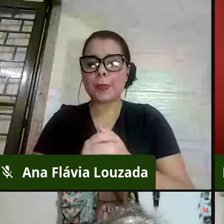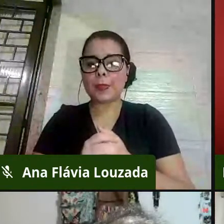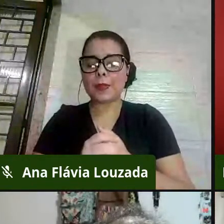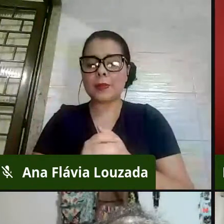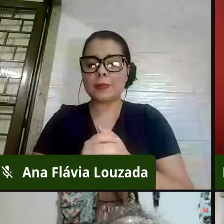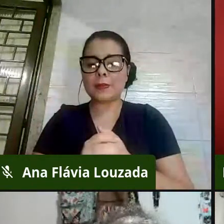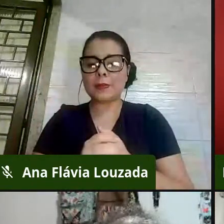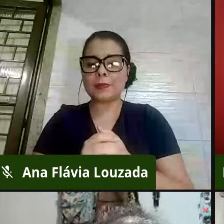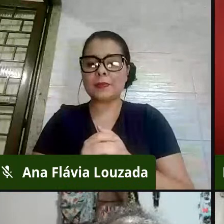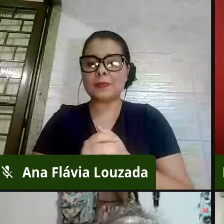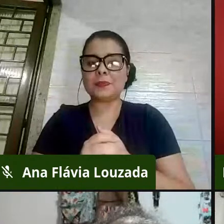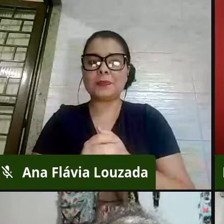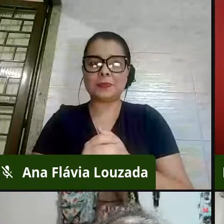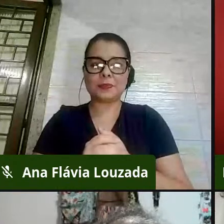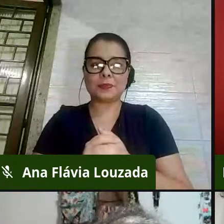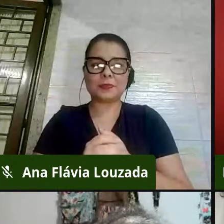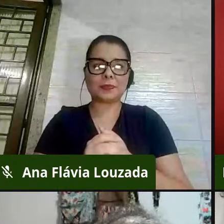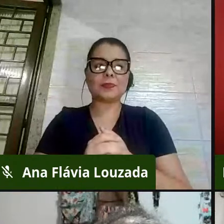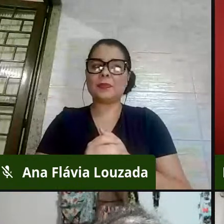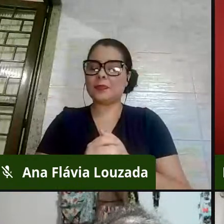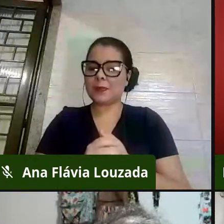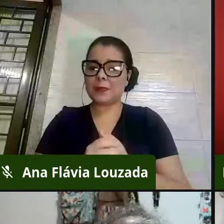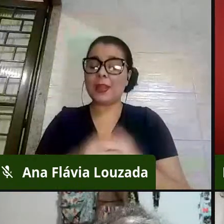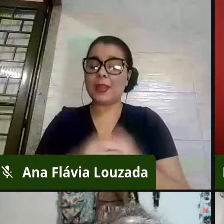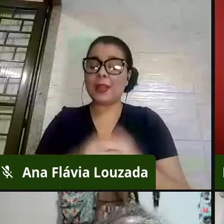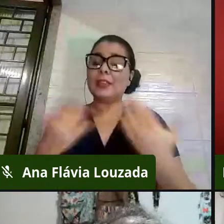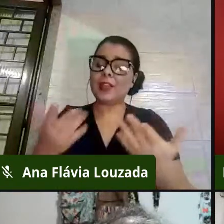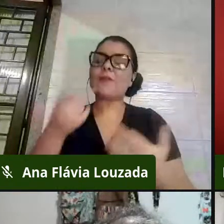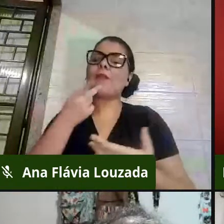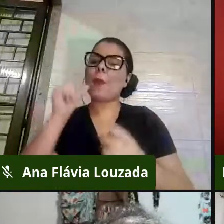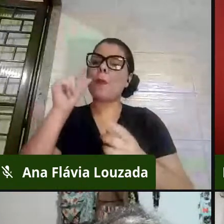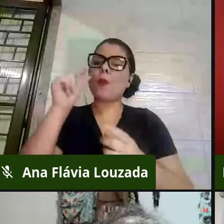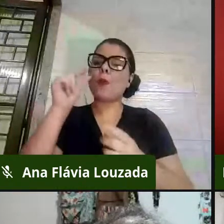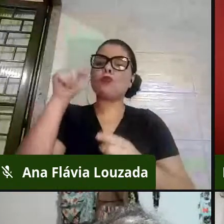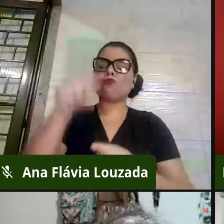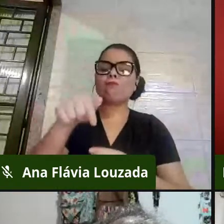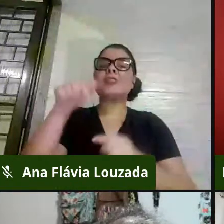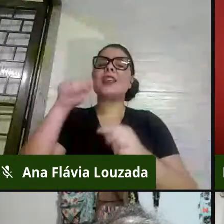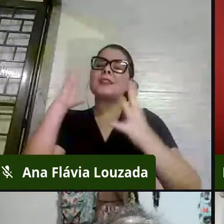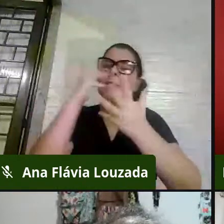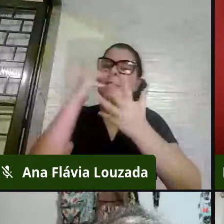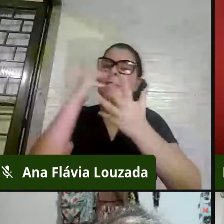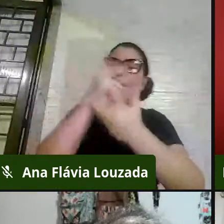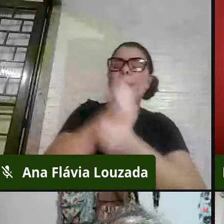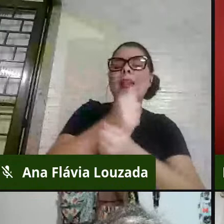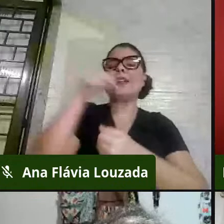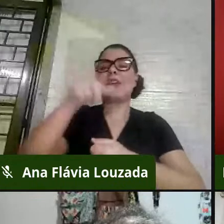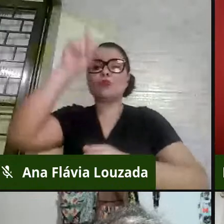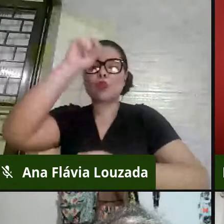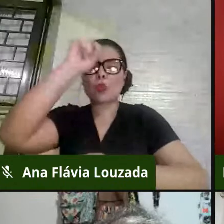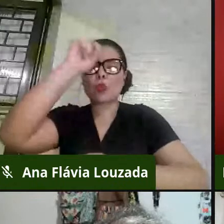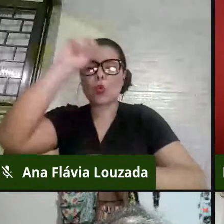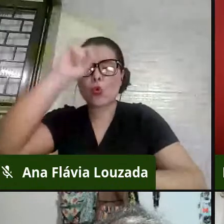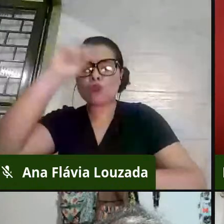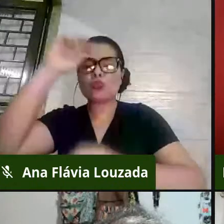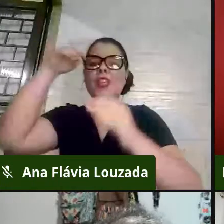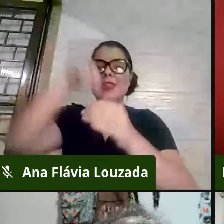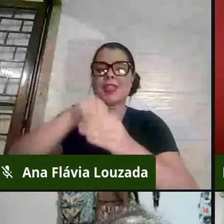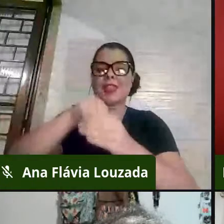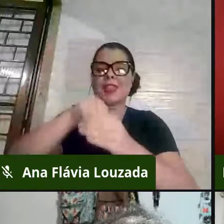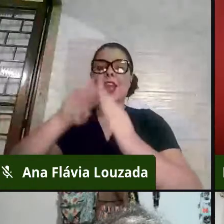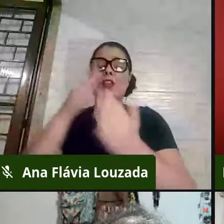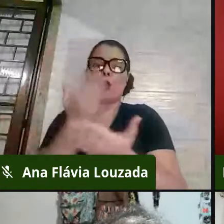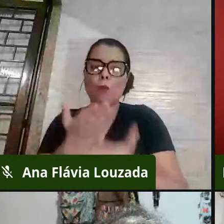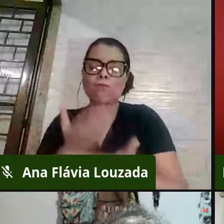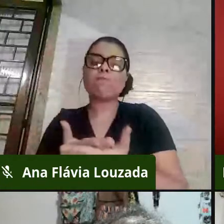Só um instante, gente. E falar um pouco disso, que essa boniteza se faz no cotidiano da escola, que ela se faz com o pé no chão da